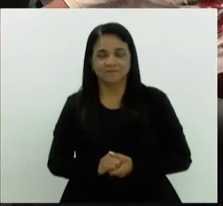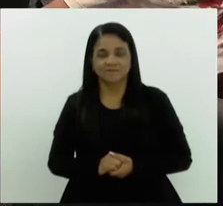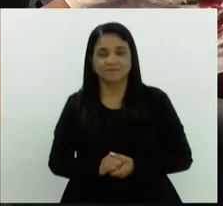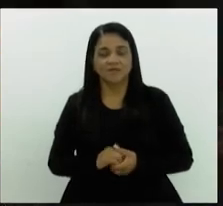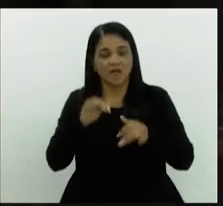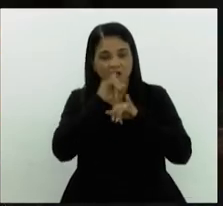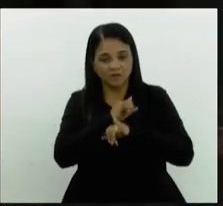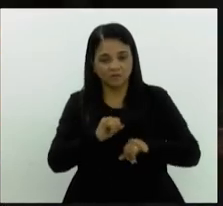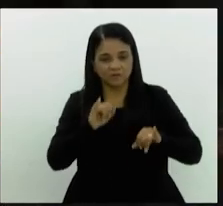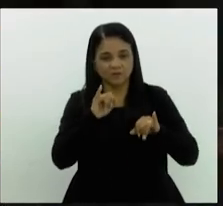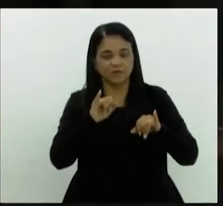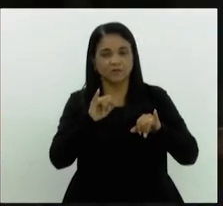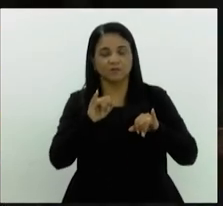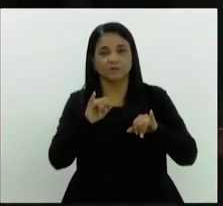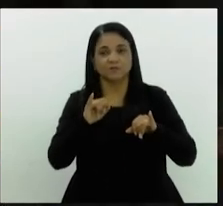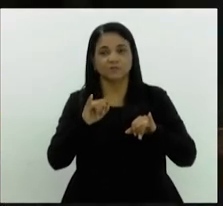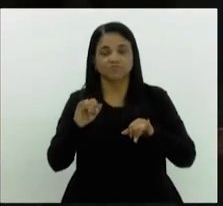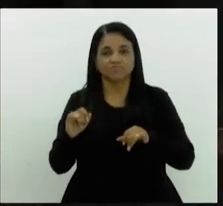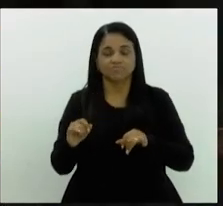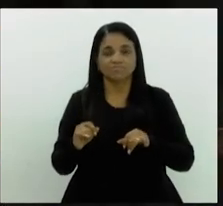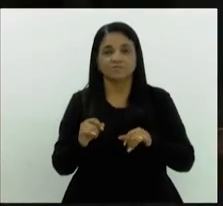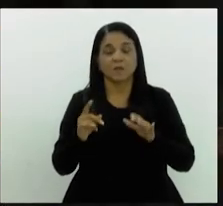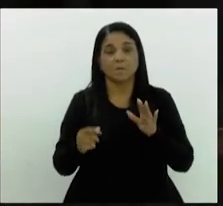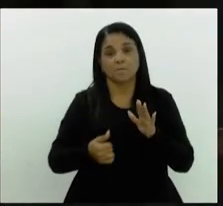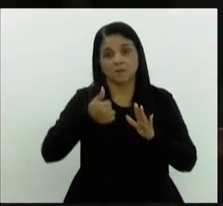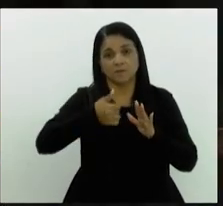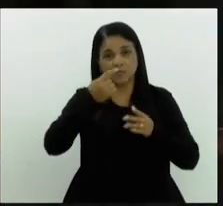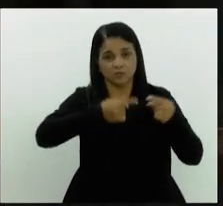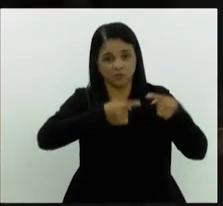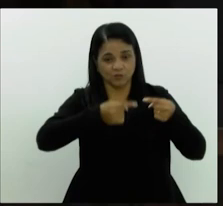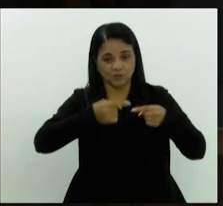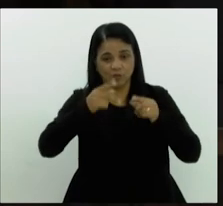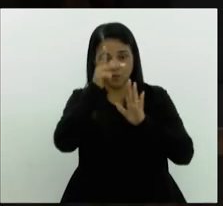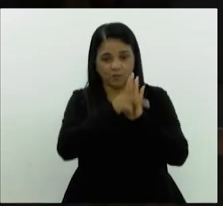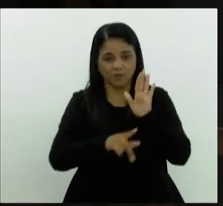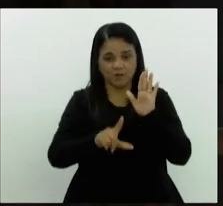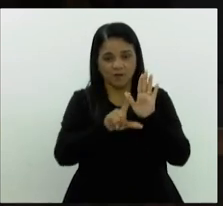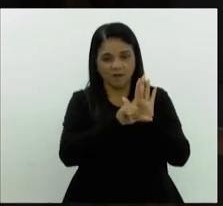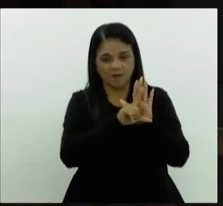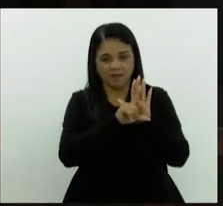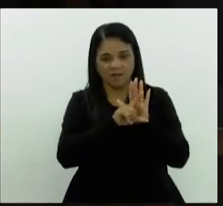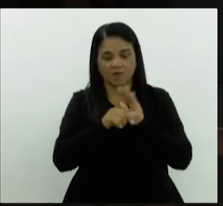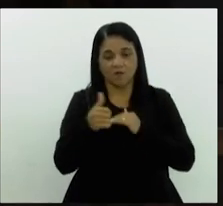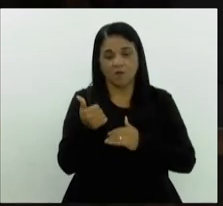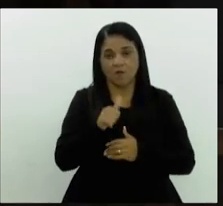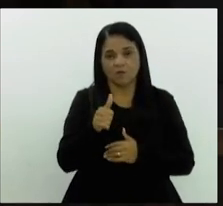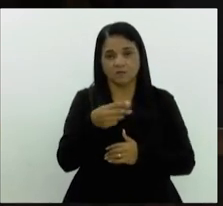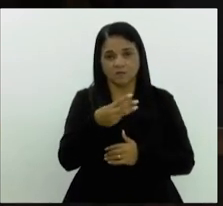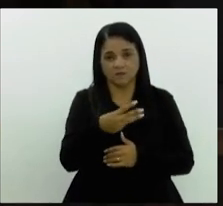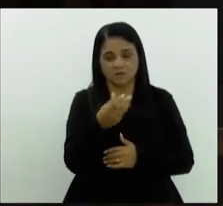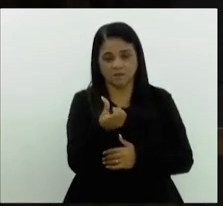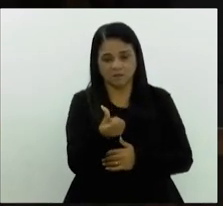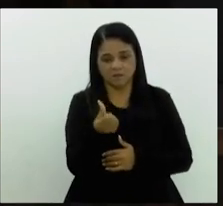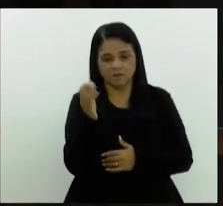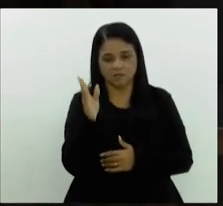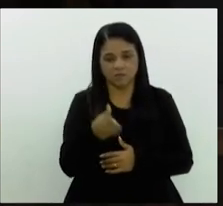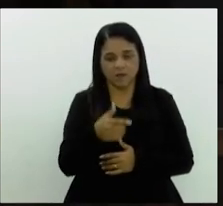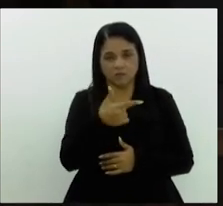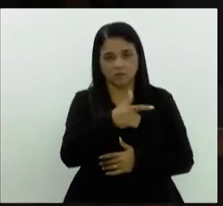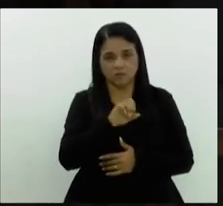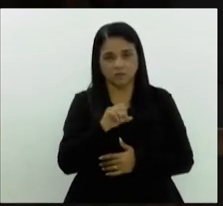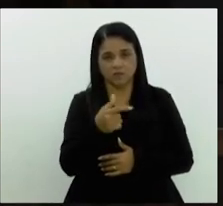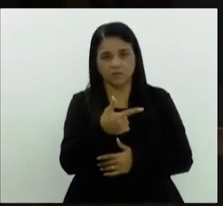Anuncio, entre a imitação ordinária em primeira discussão o projeto de lei número 1136,